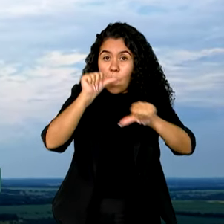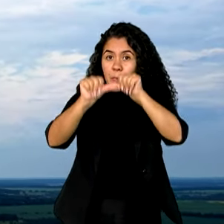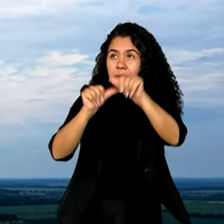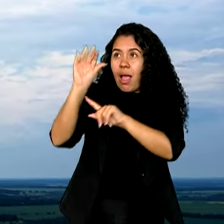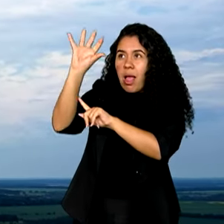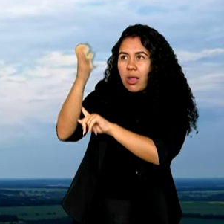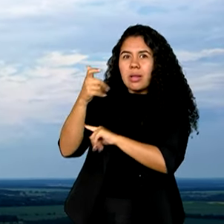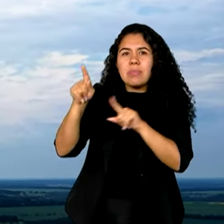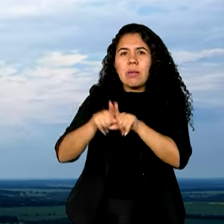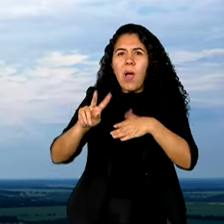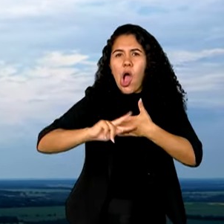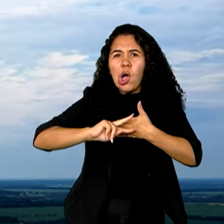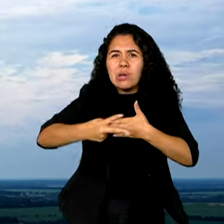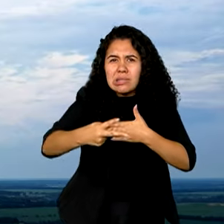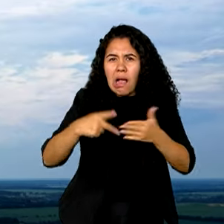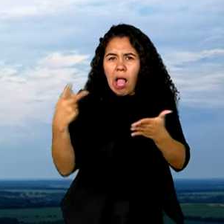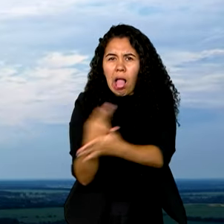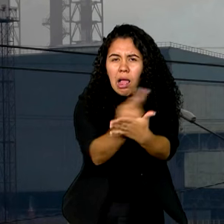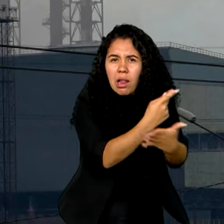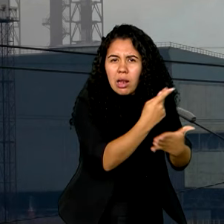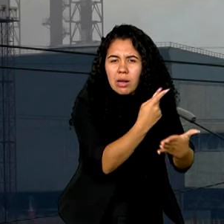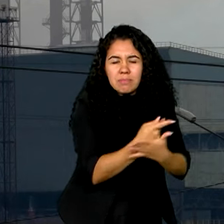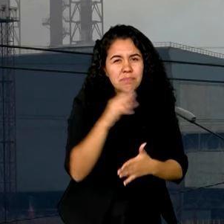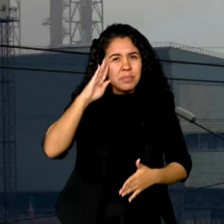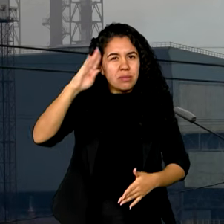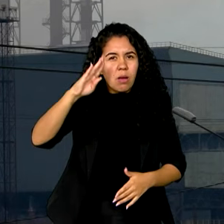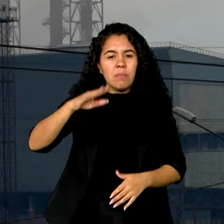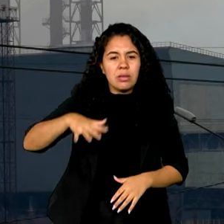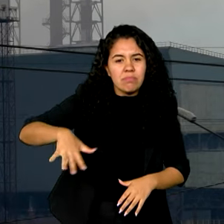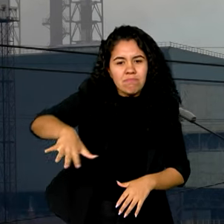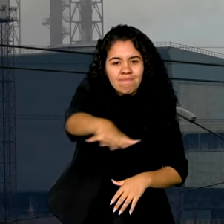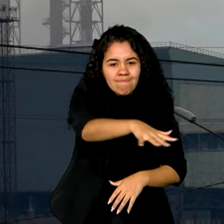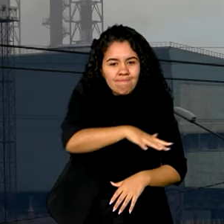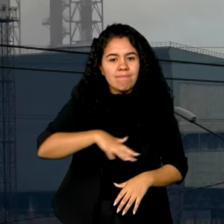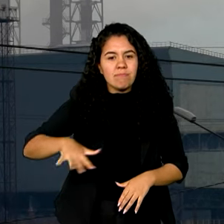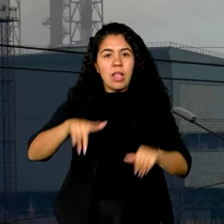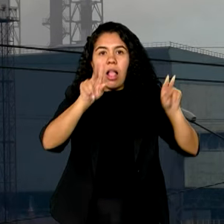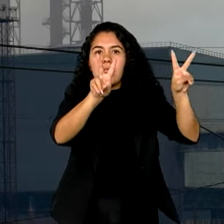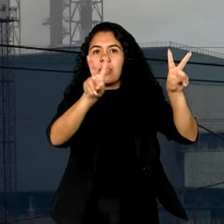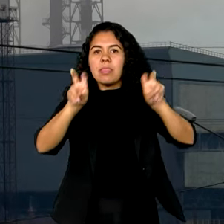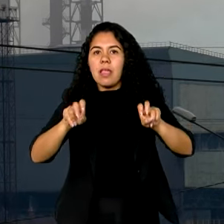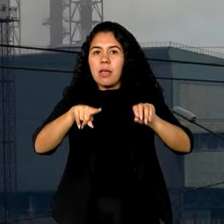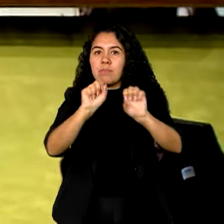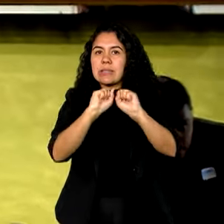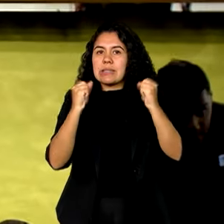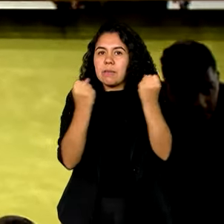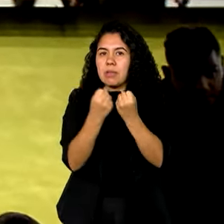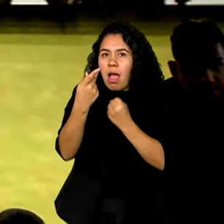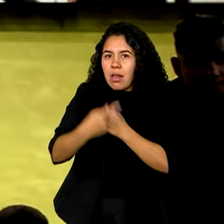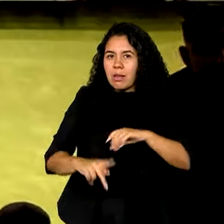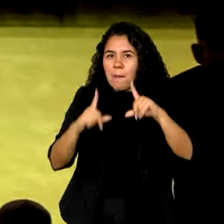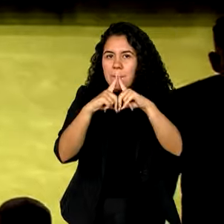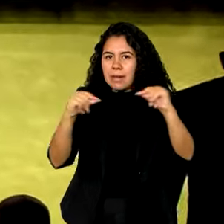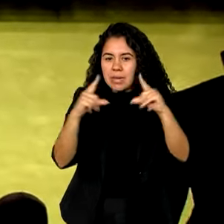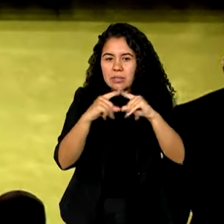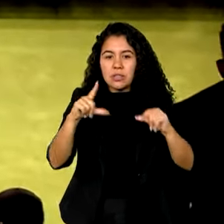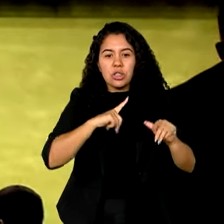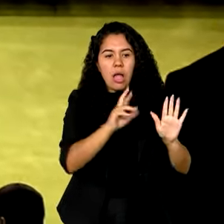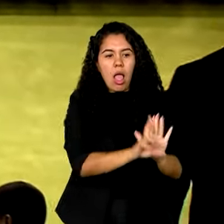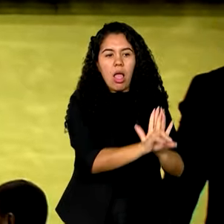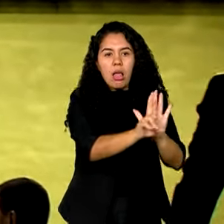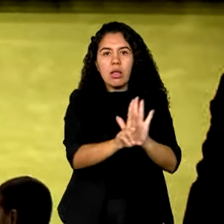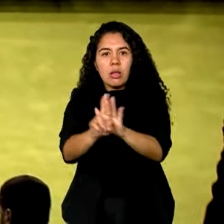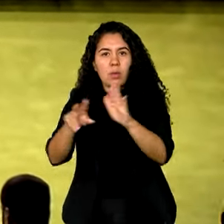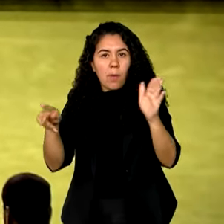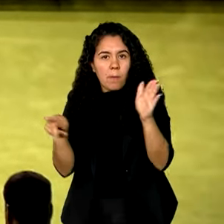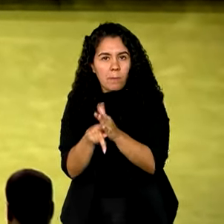consequências nos mais diversos setores da sociedade foram os temas de um seminário em Brasília, que reuniu representantes do